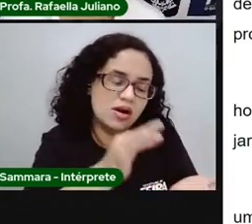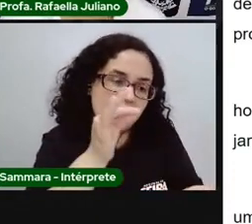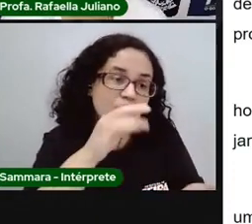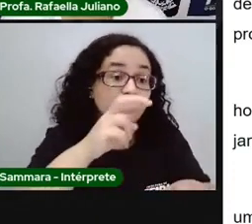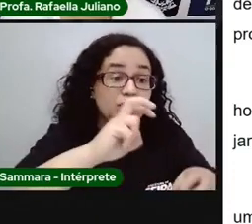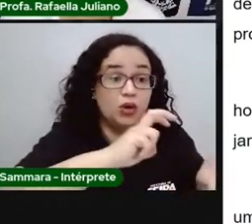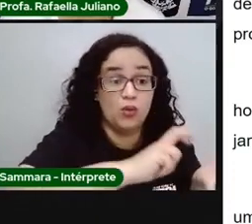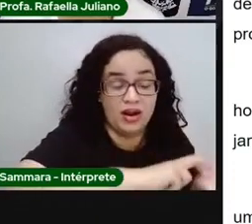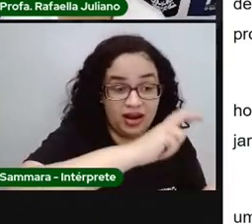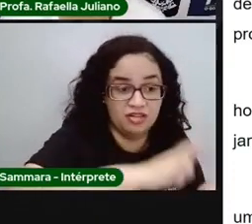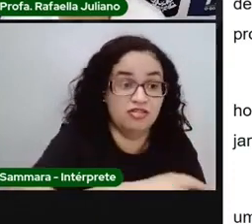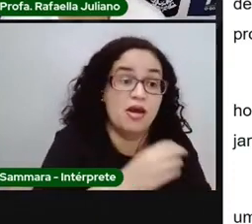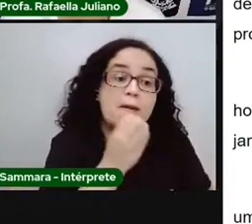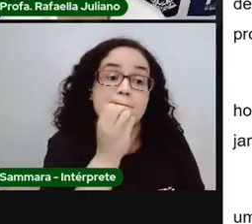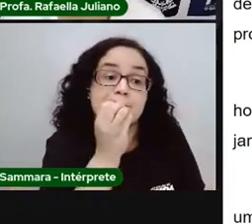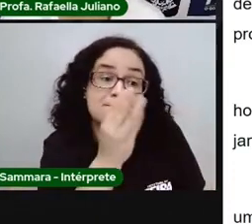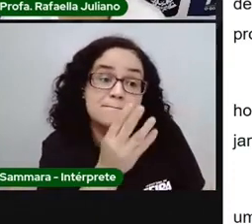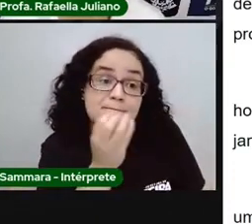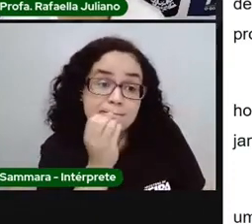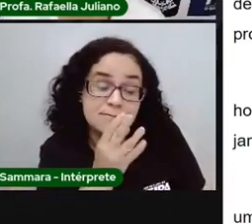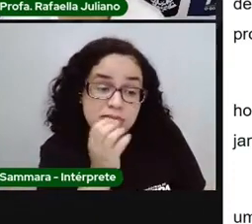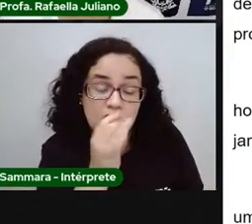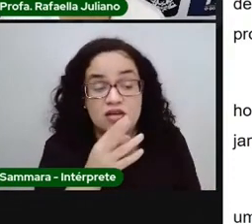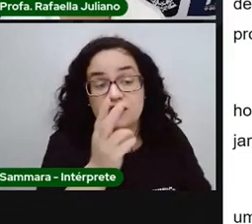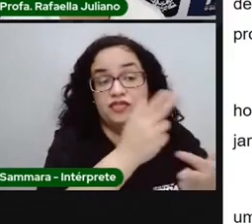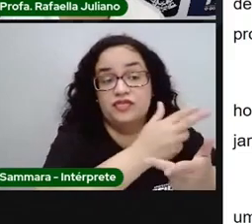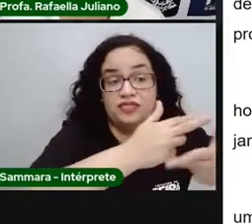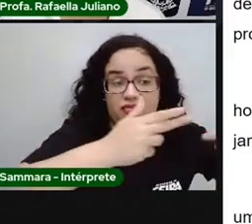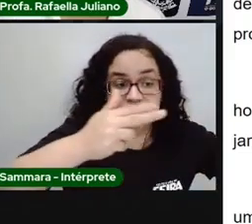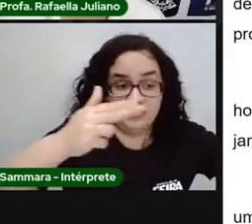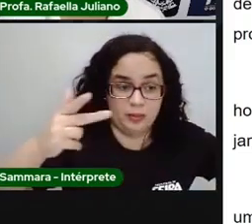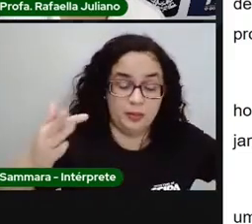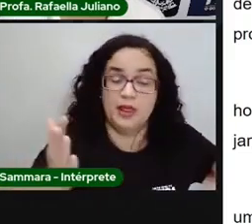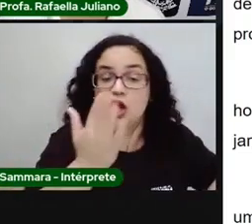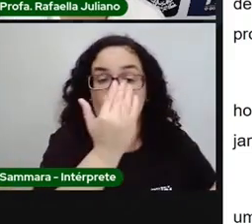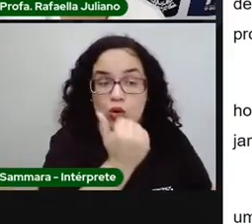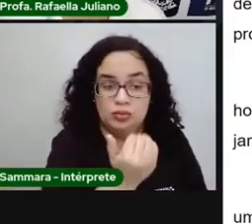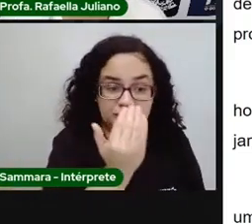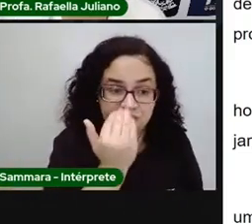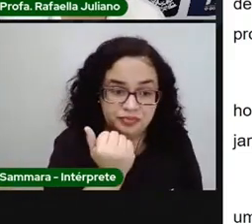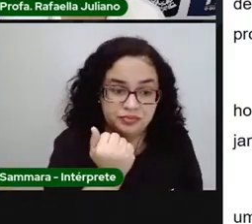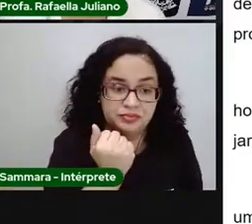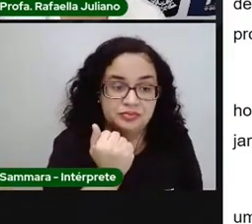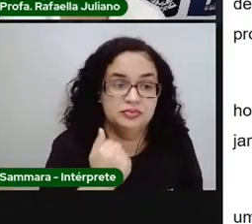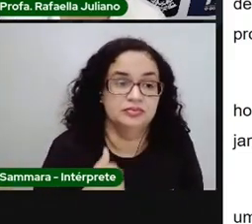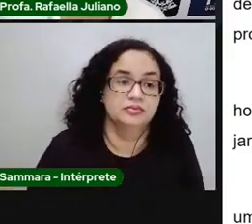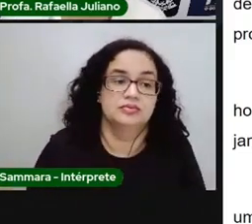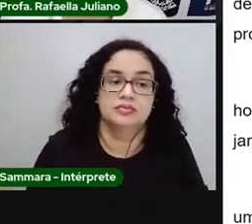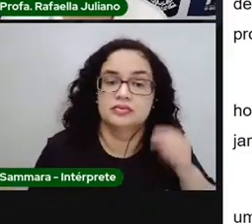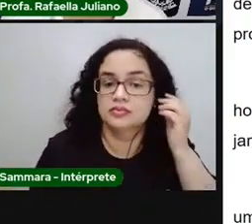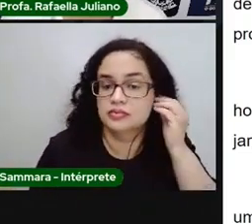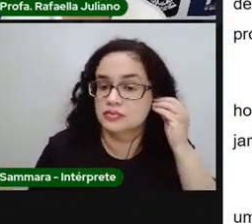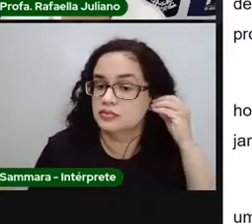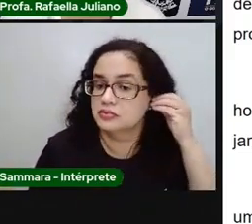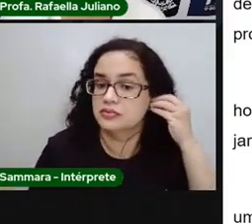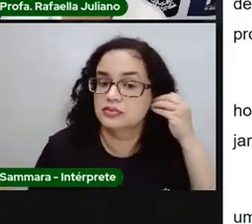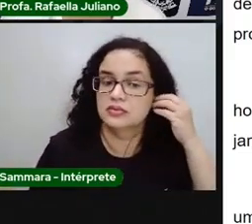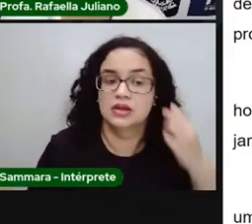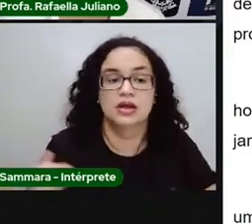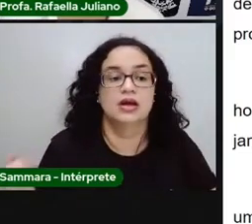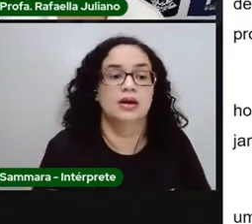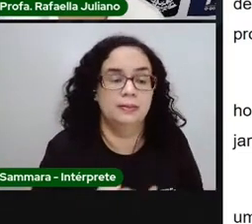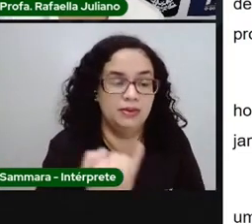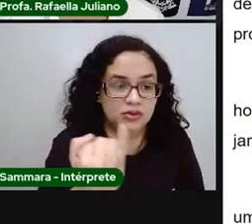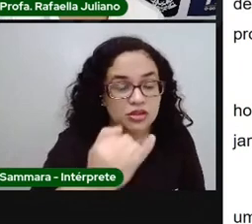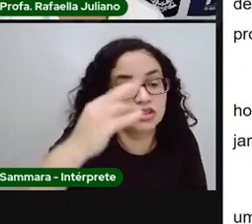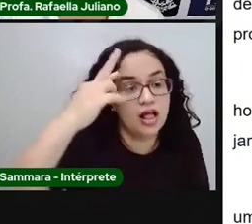almoço e o jantar e coloca variedade na alimentação de vocês. É importante ressaltar